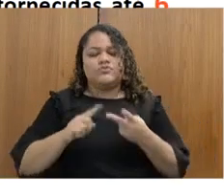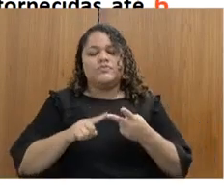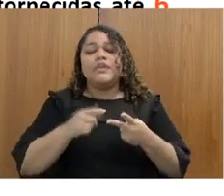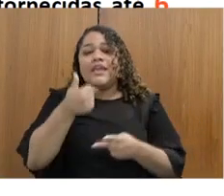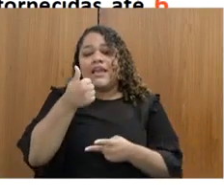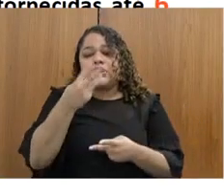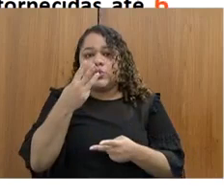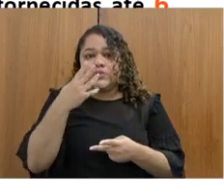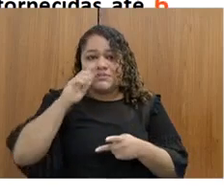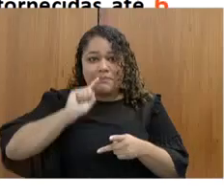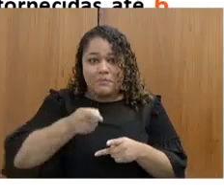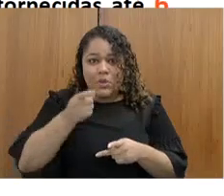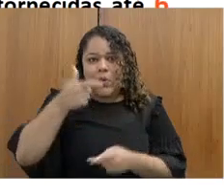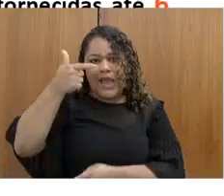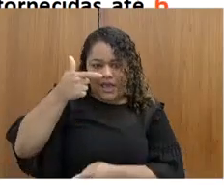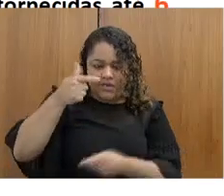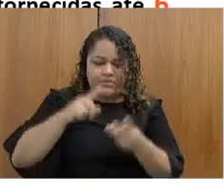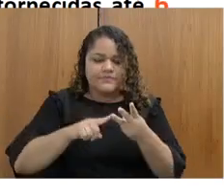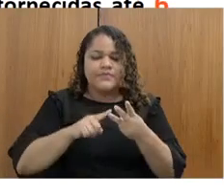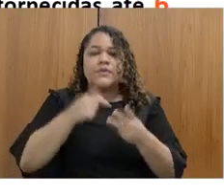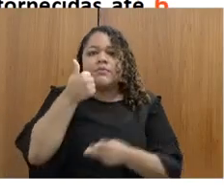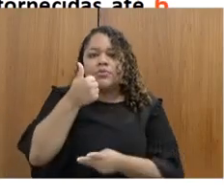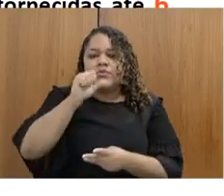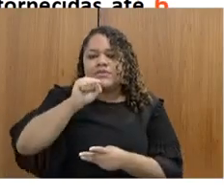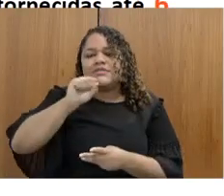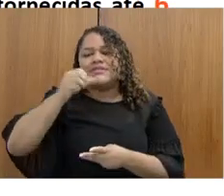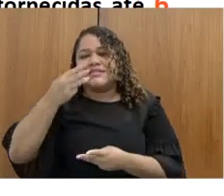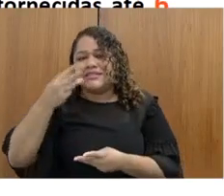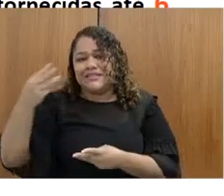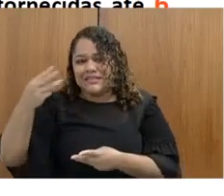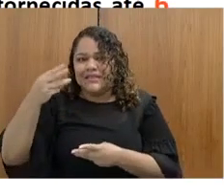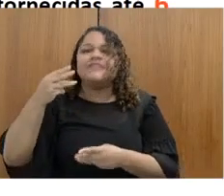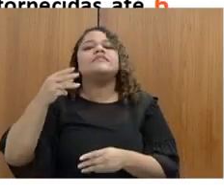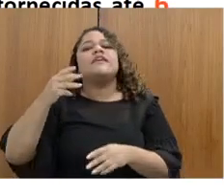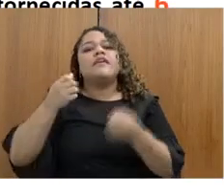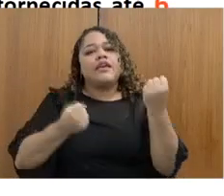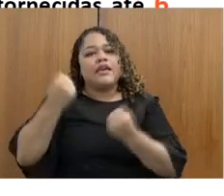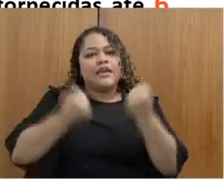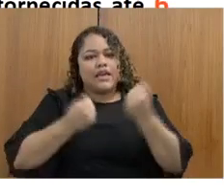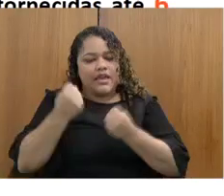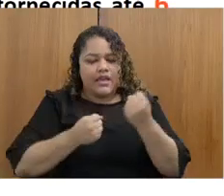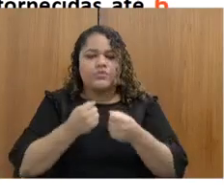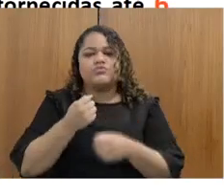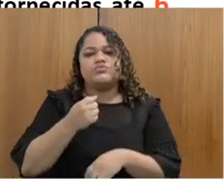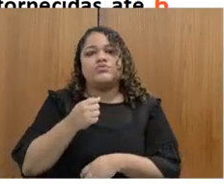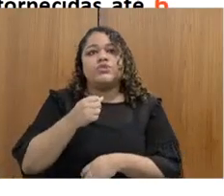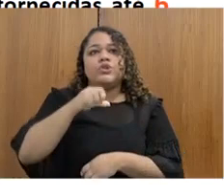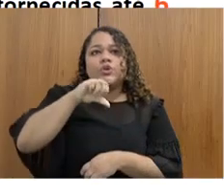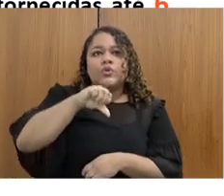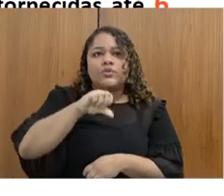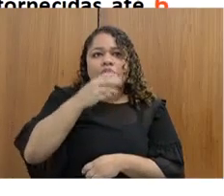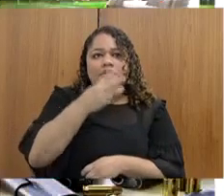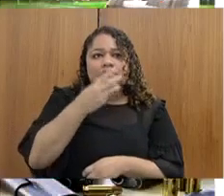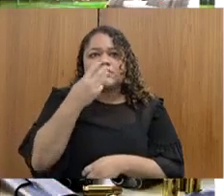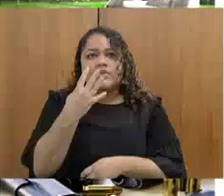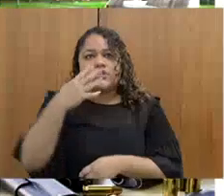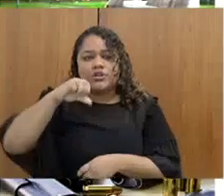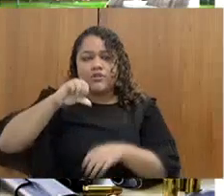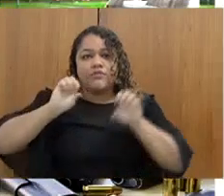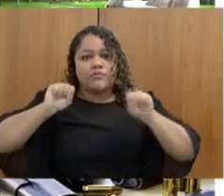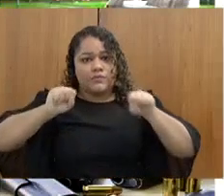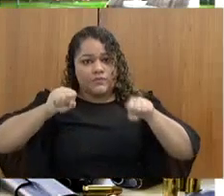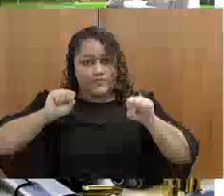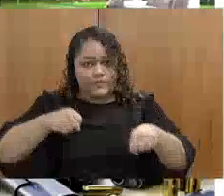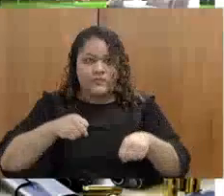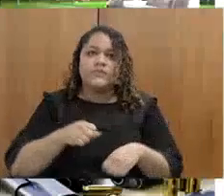.683 veículos, 349 imóveis, 4.699 computadores. Aquisição